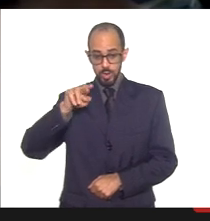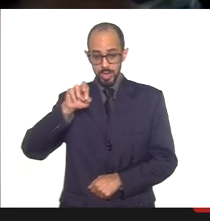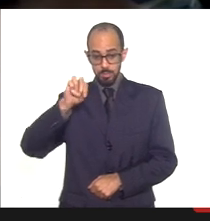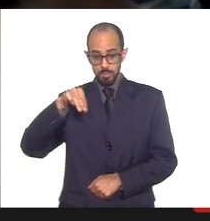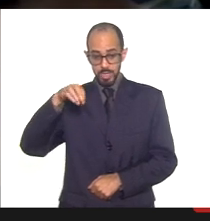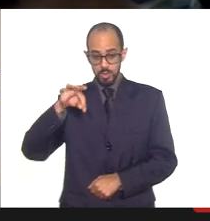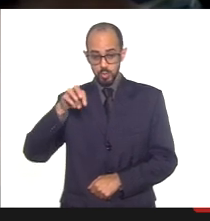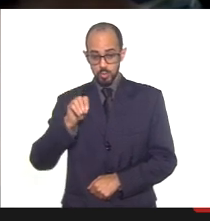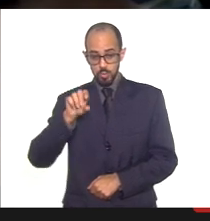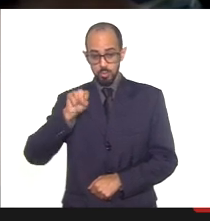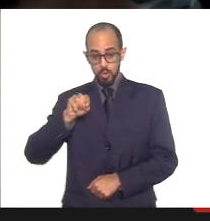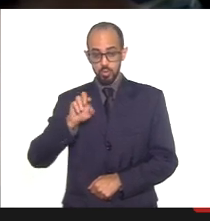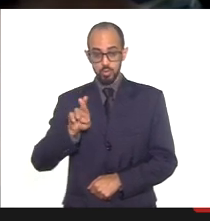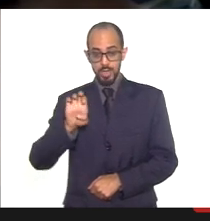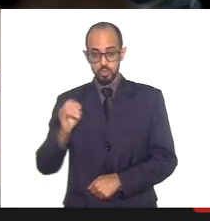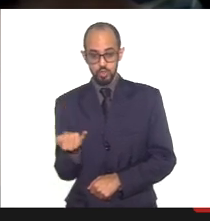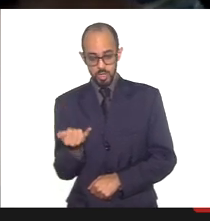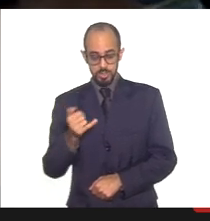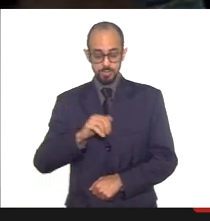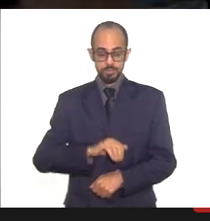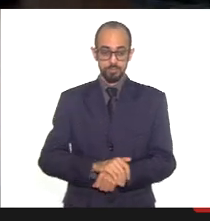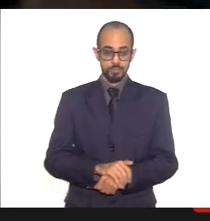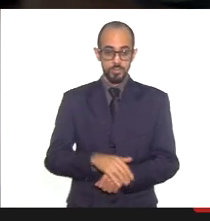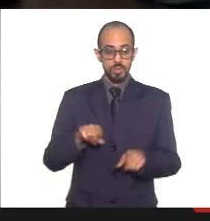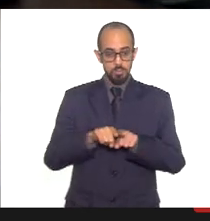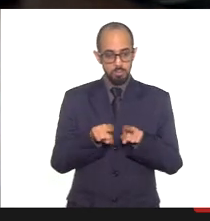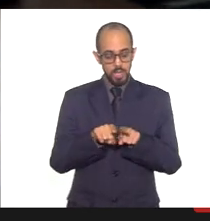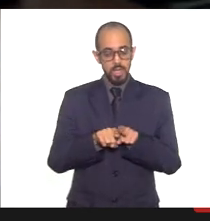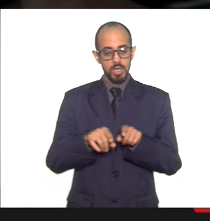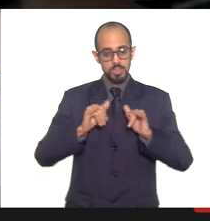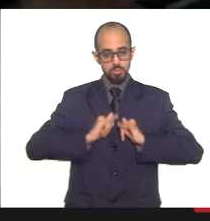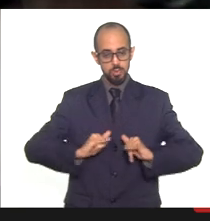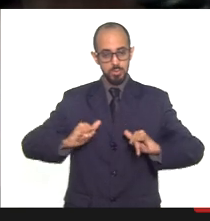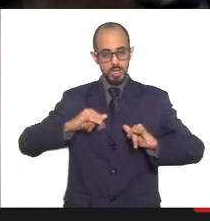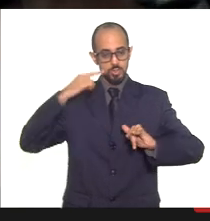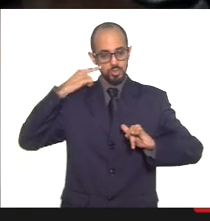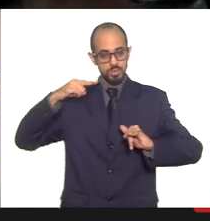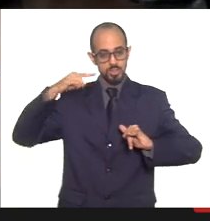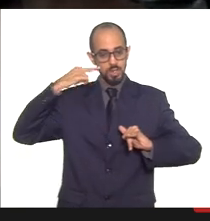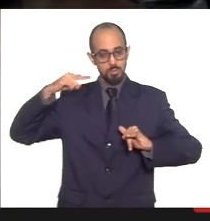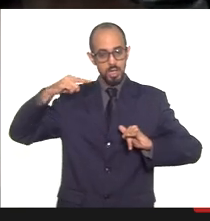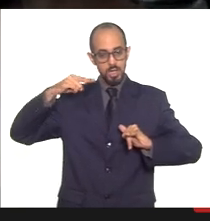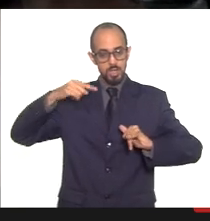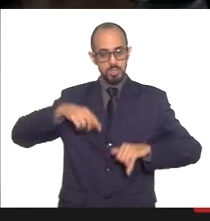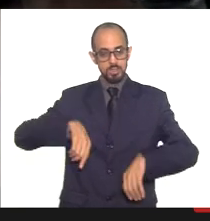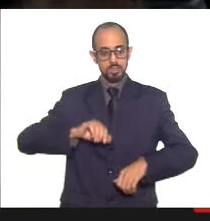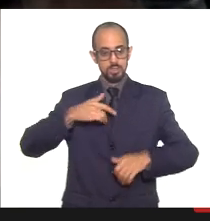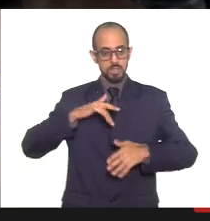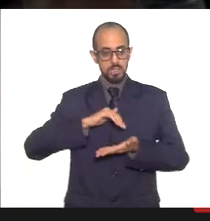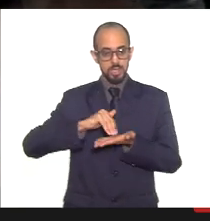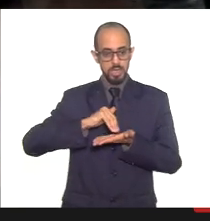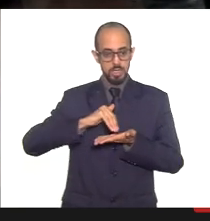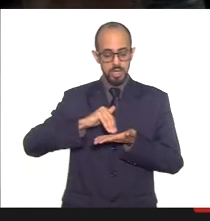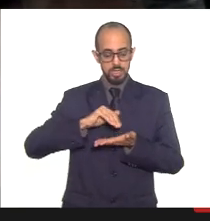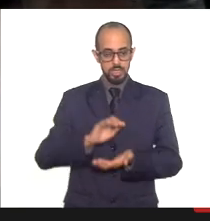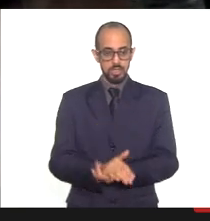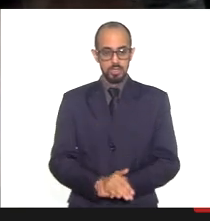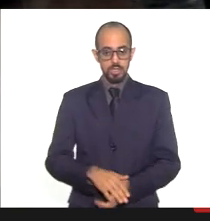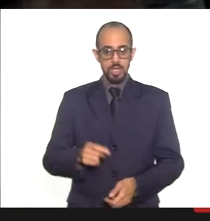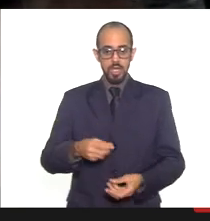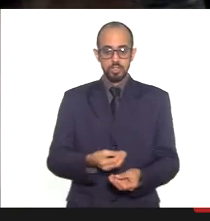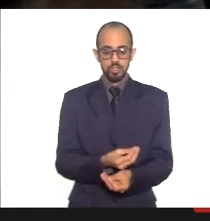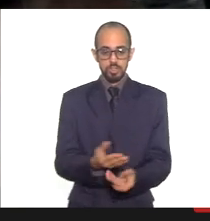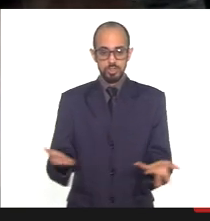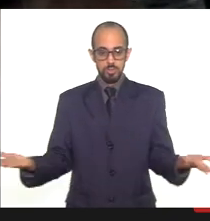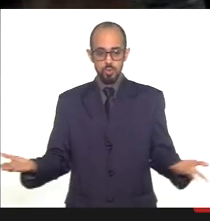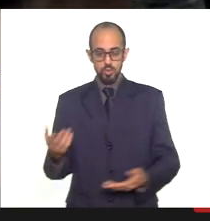semanais do mapa de risco Covid-19. Dentre as ações realizadas, destacamos a distribuição de seringas